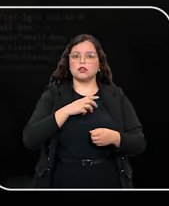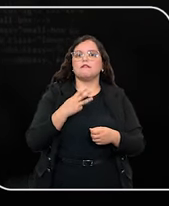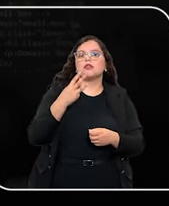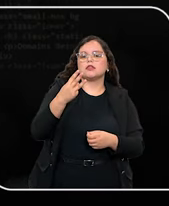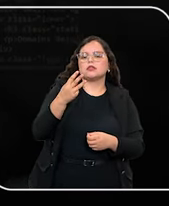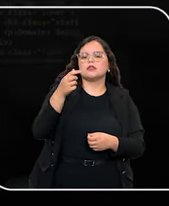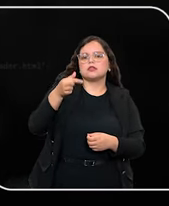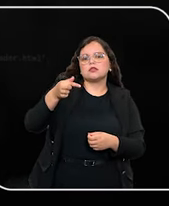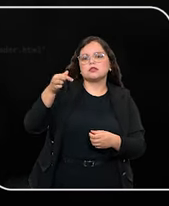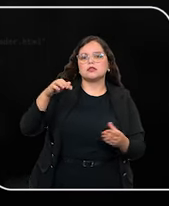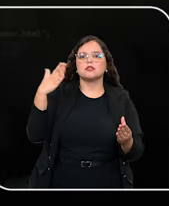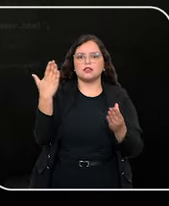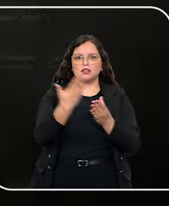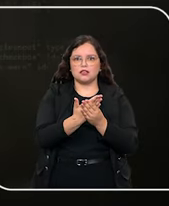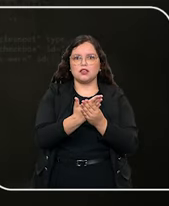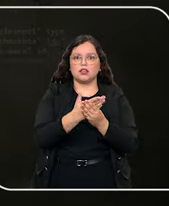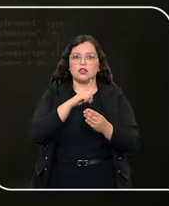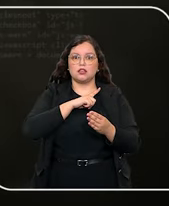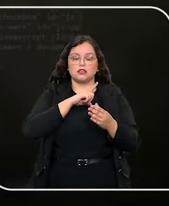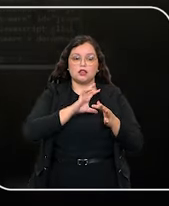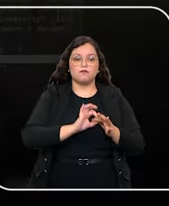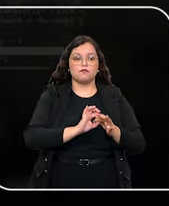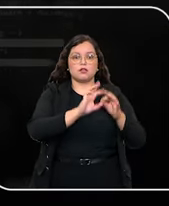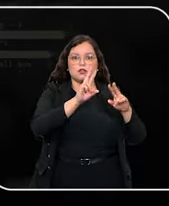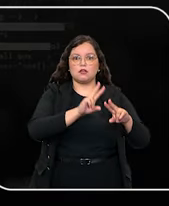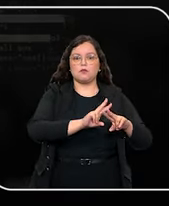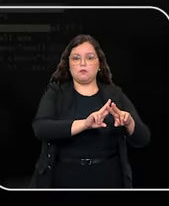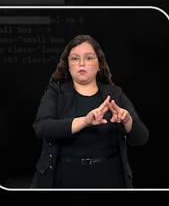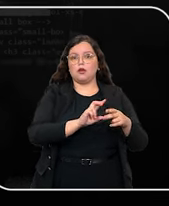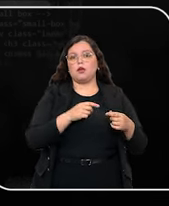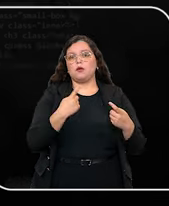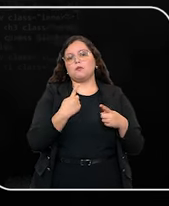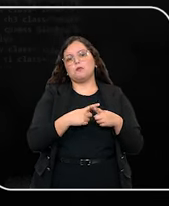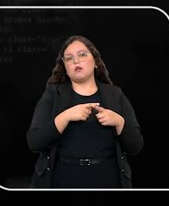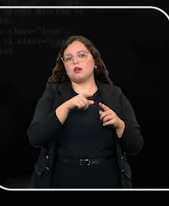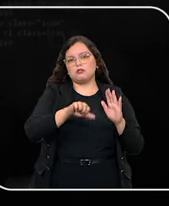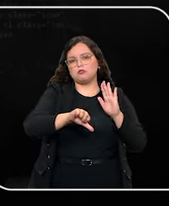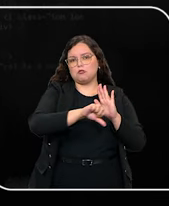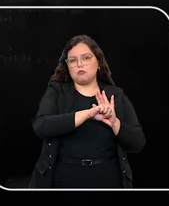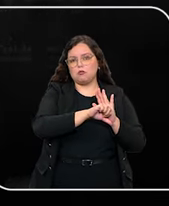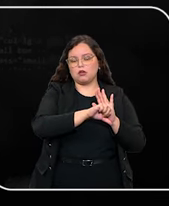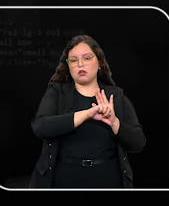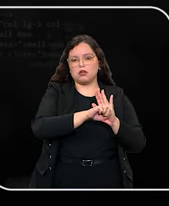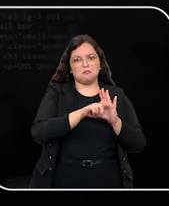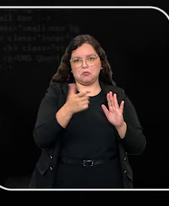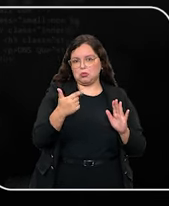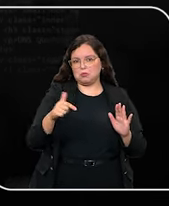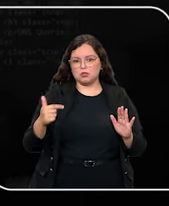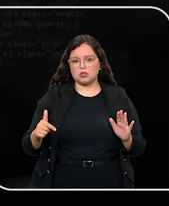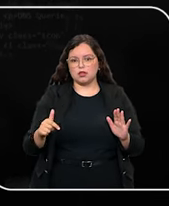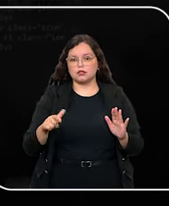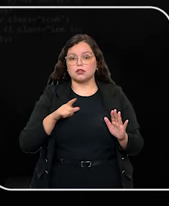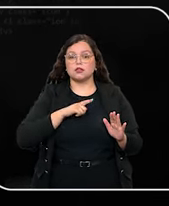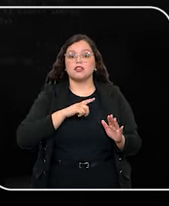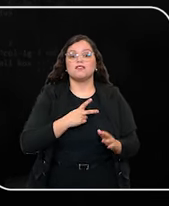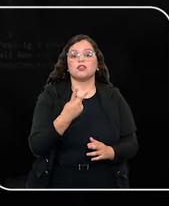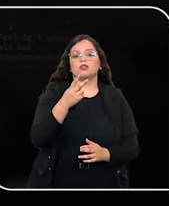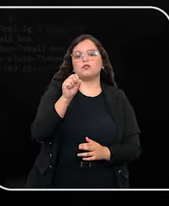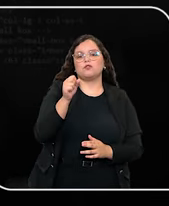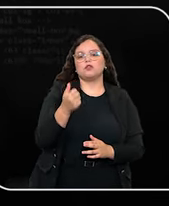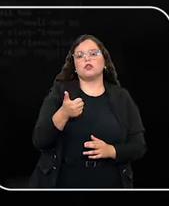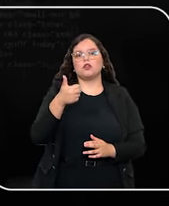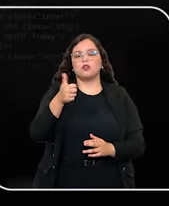revogaram a prisão provisória ou absorveram réus devido a falhas no reconhecimento como autores de crimes, 281 tiveram como